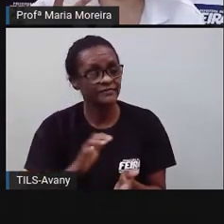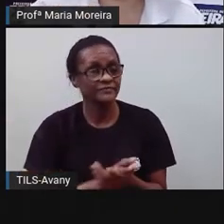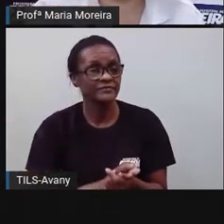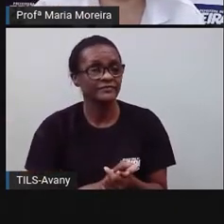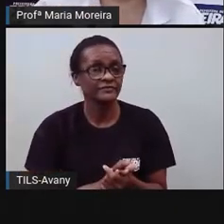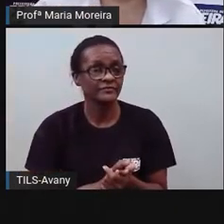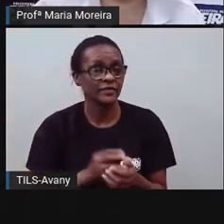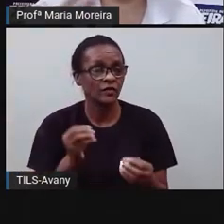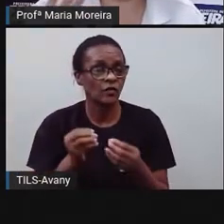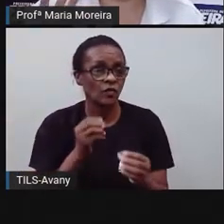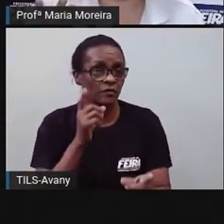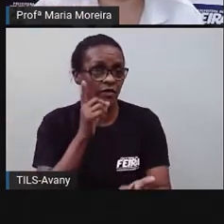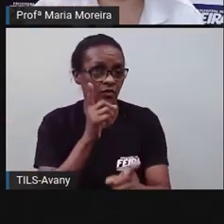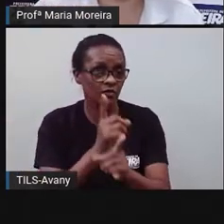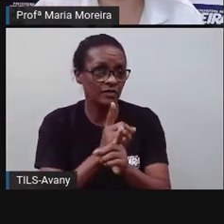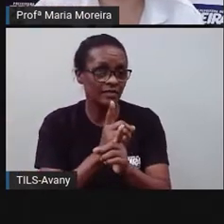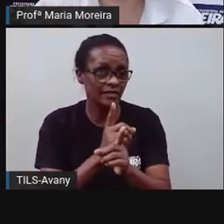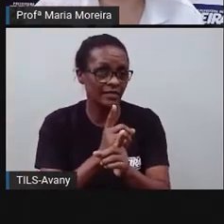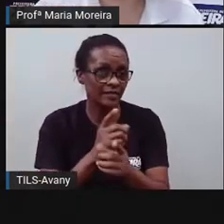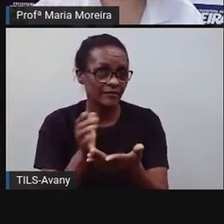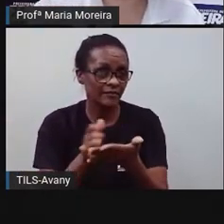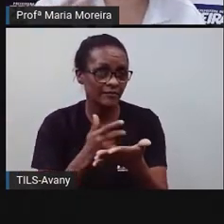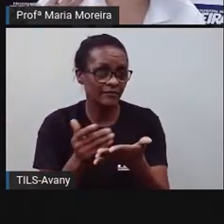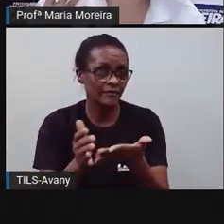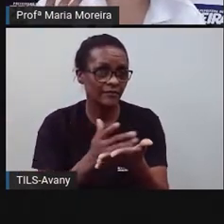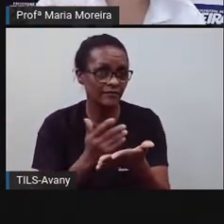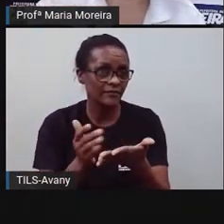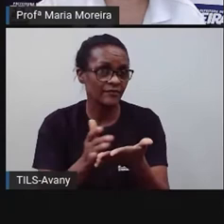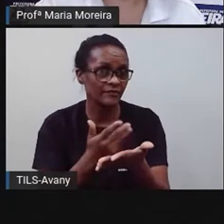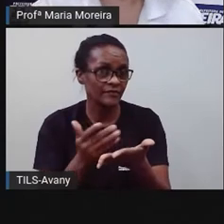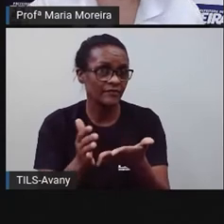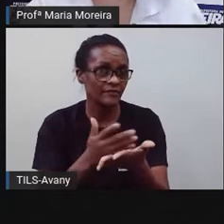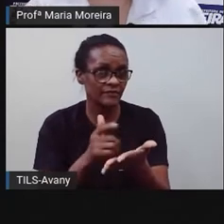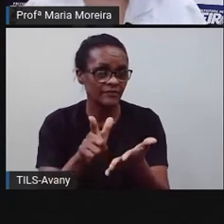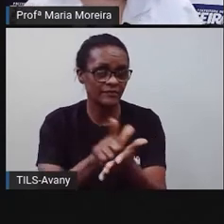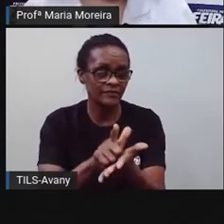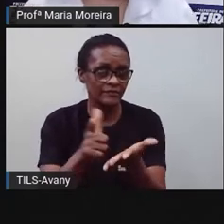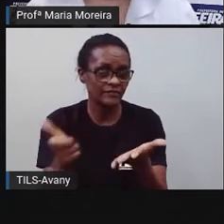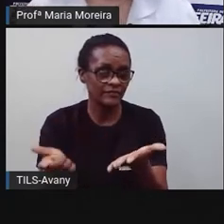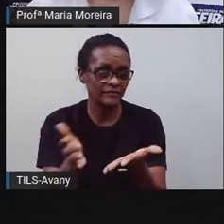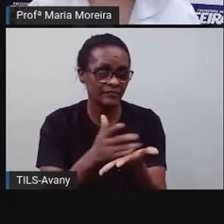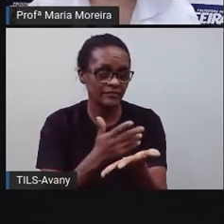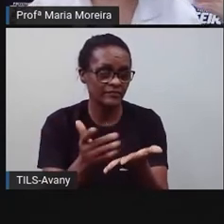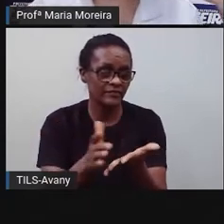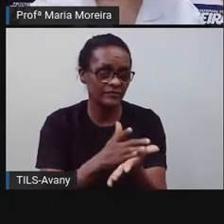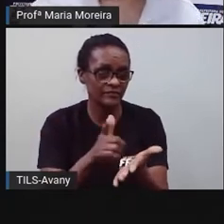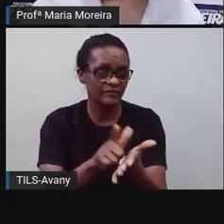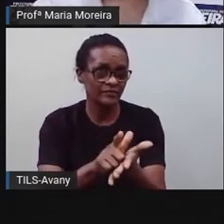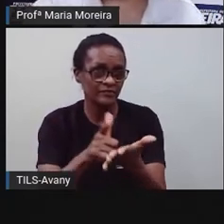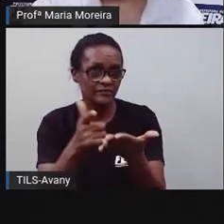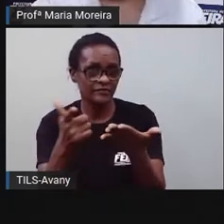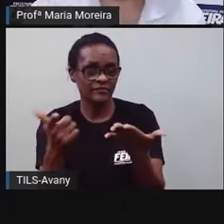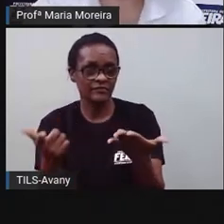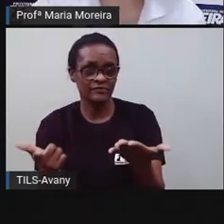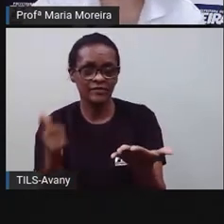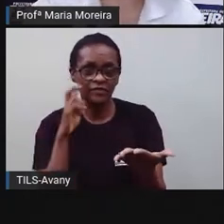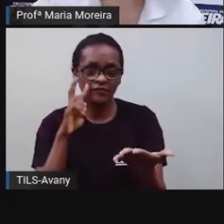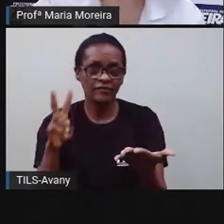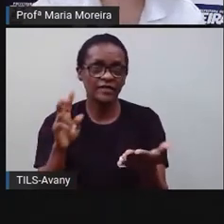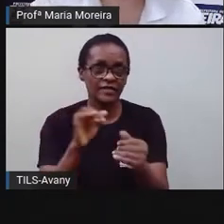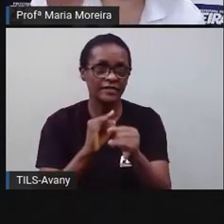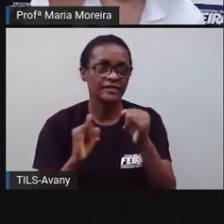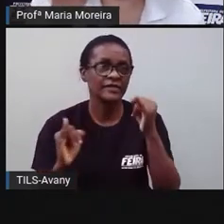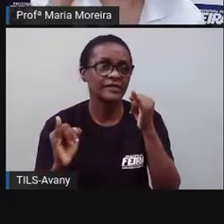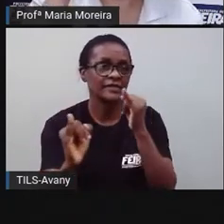encontrá-lo, basta folhearmos algumas páginas do jornal, nos conectarmos, por exemplo, a internet ou até